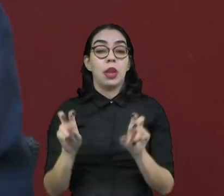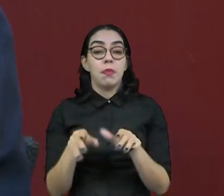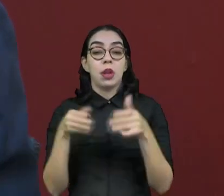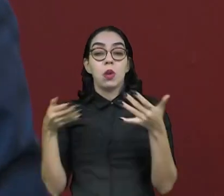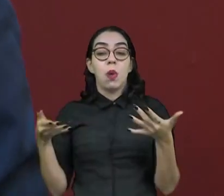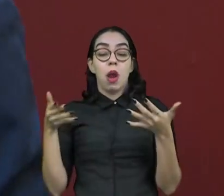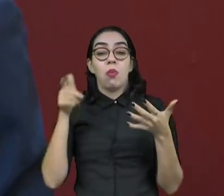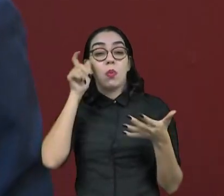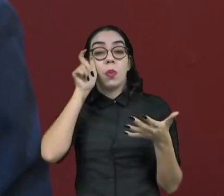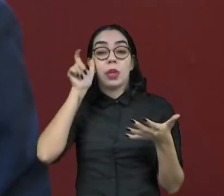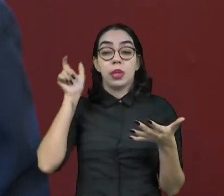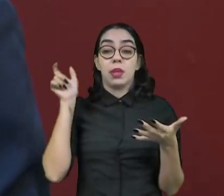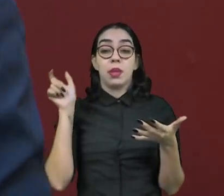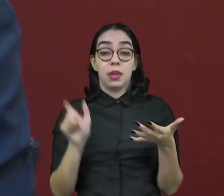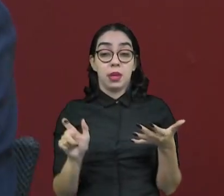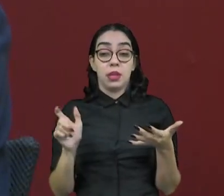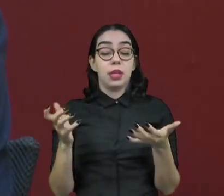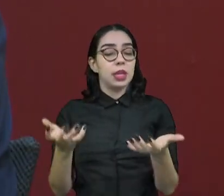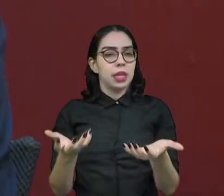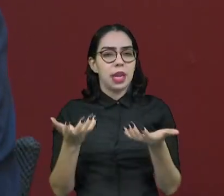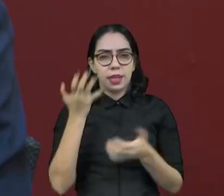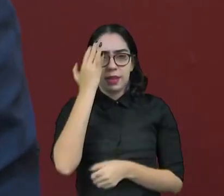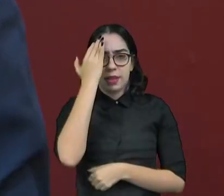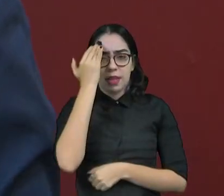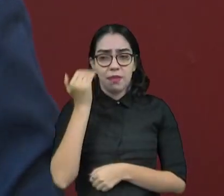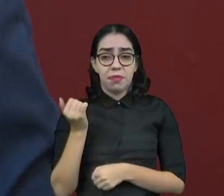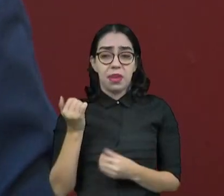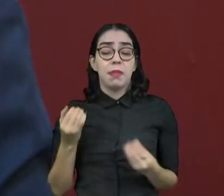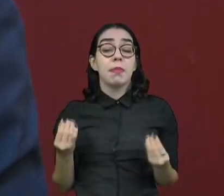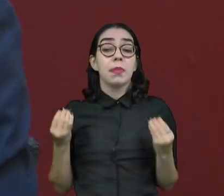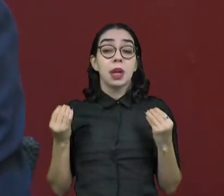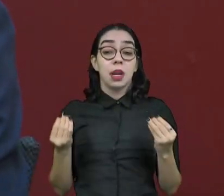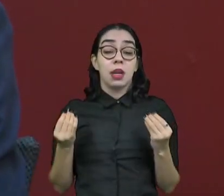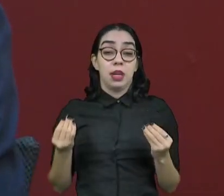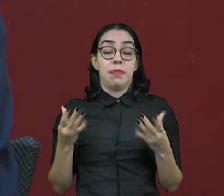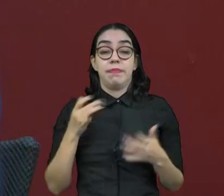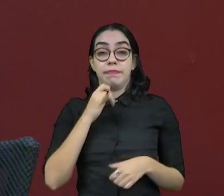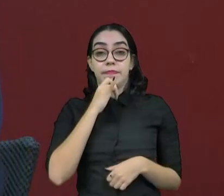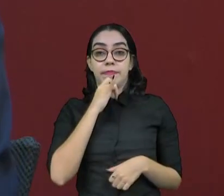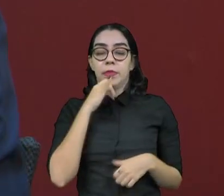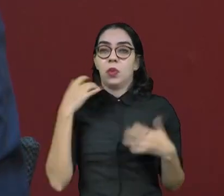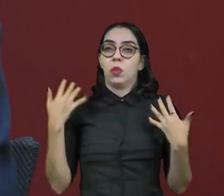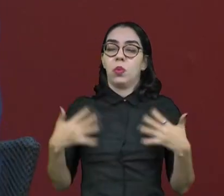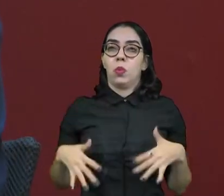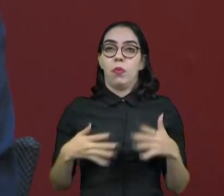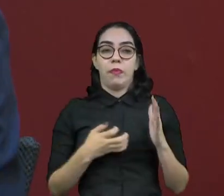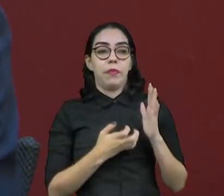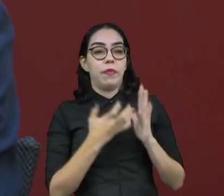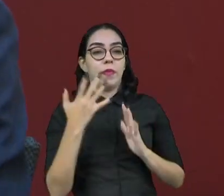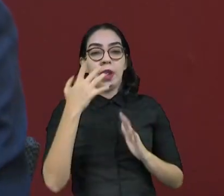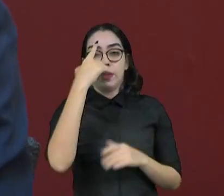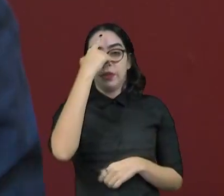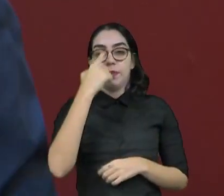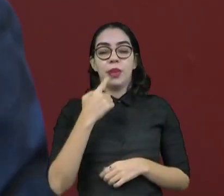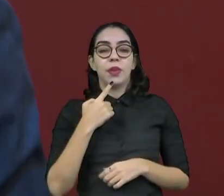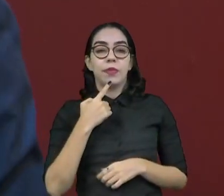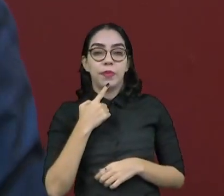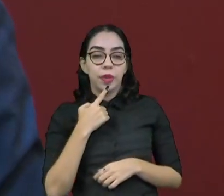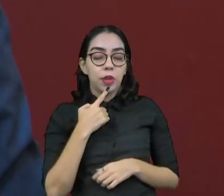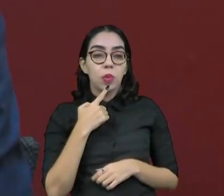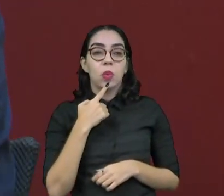interesse por trás da divulgação dessa pesquisa. Quando você tem tantos institutos e tantos diferentes contratantes